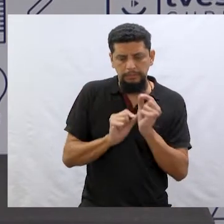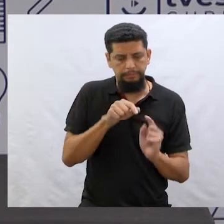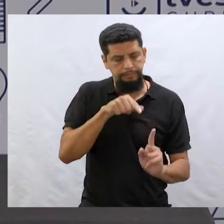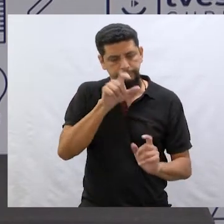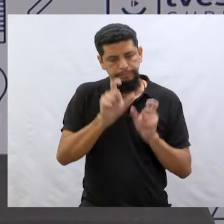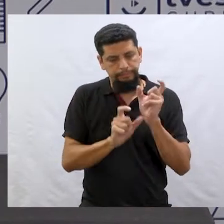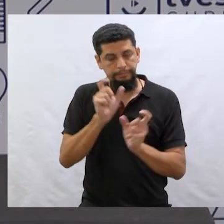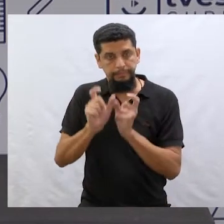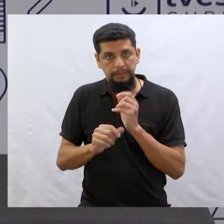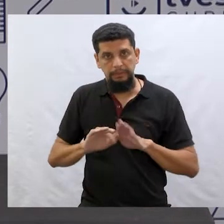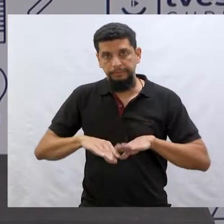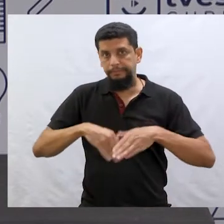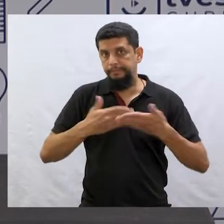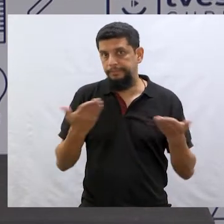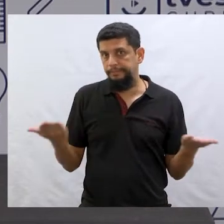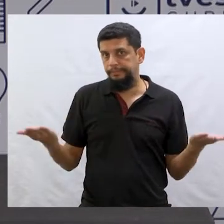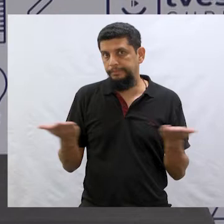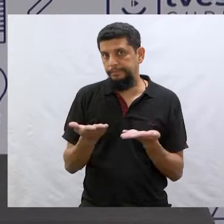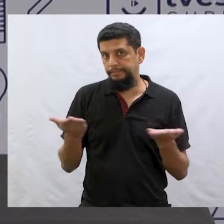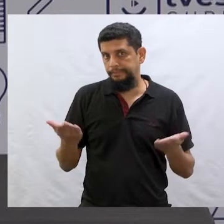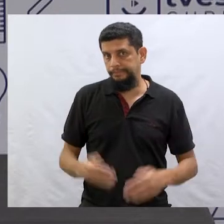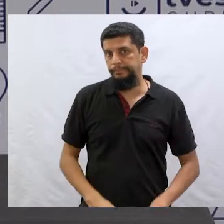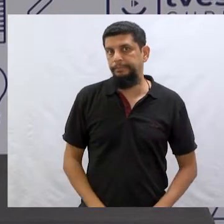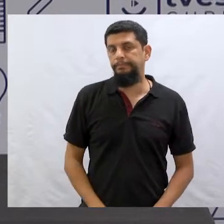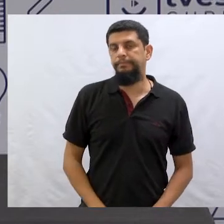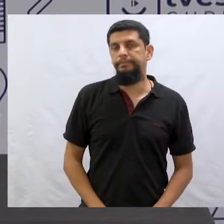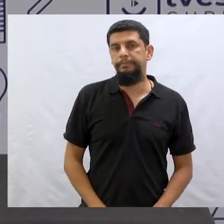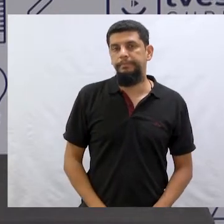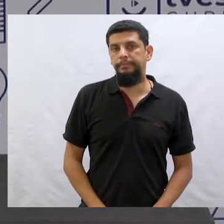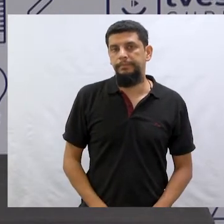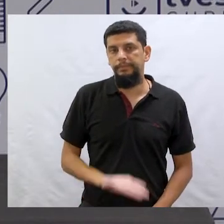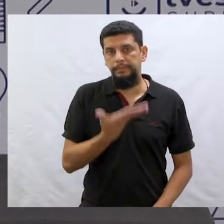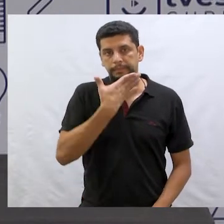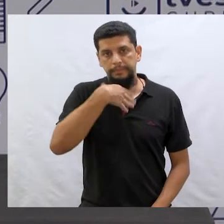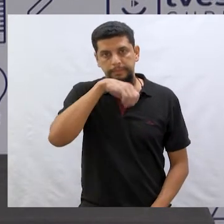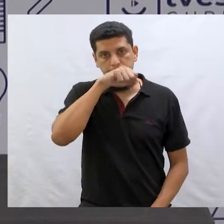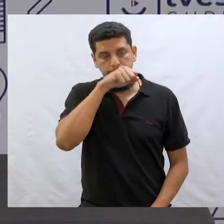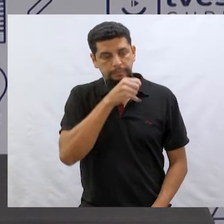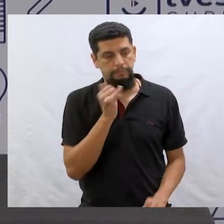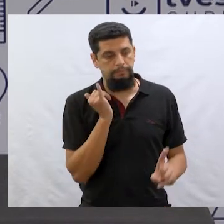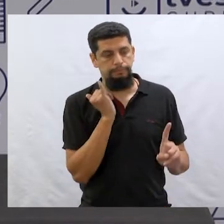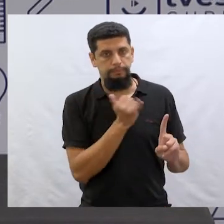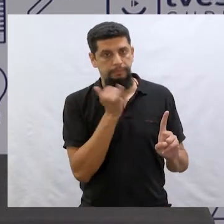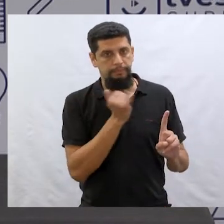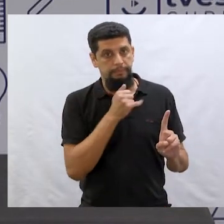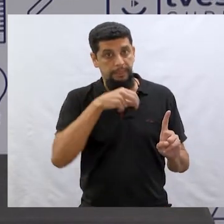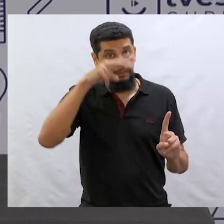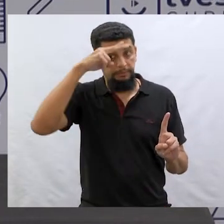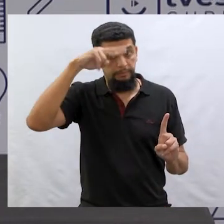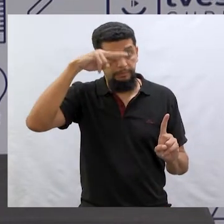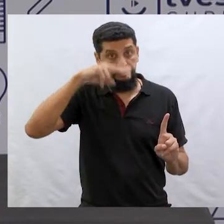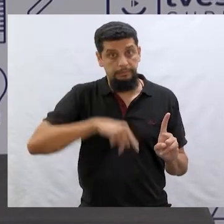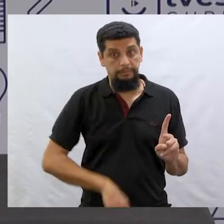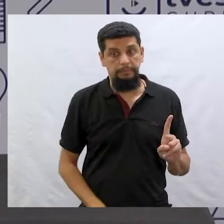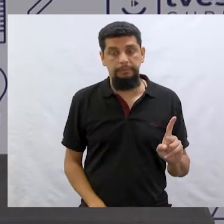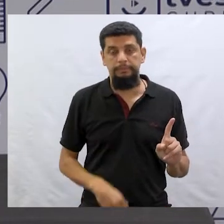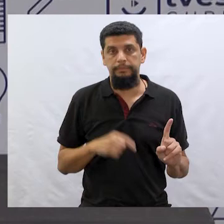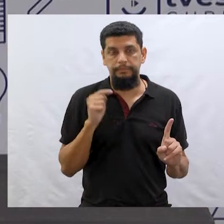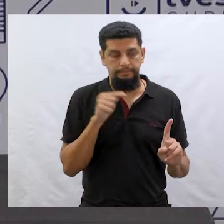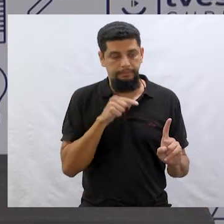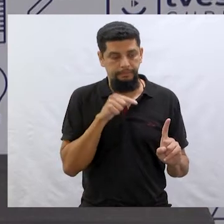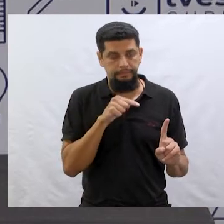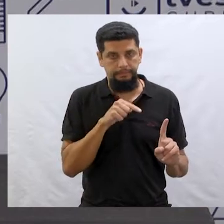personagens. E outra coisa também que o pai do Matheus contou para a gente nessa história, né? Que